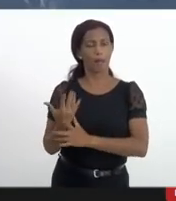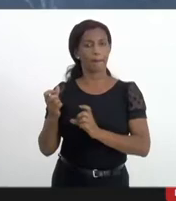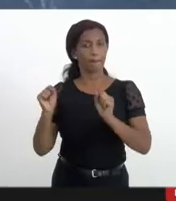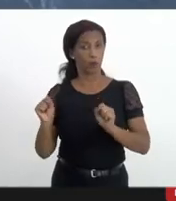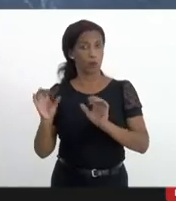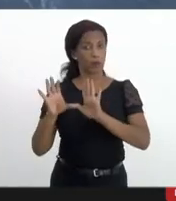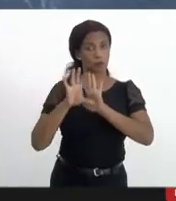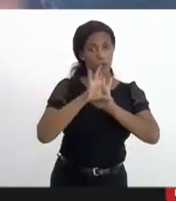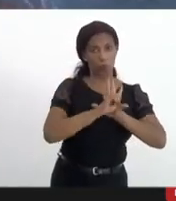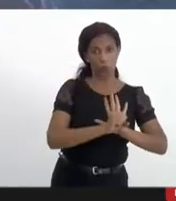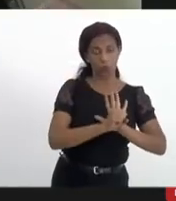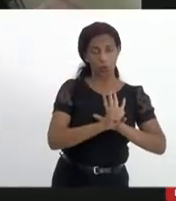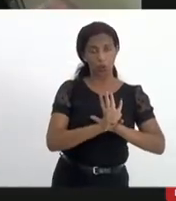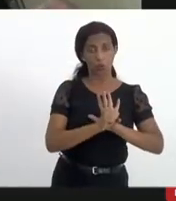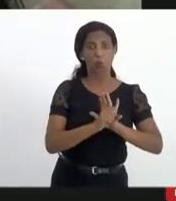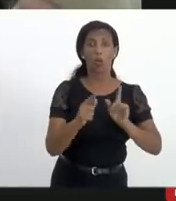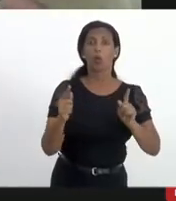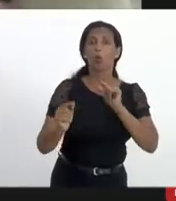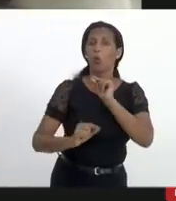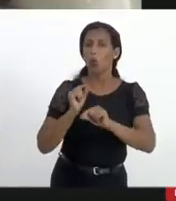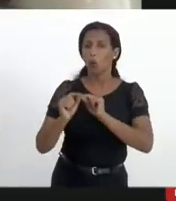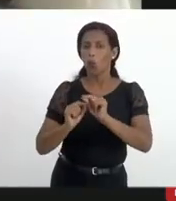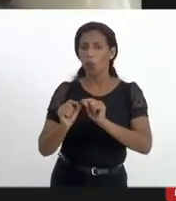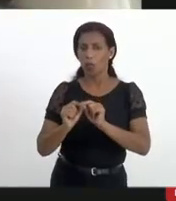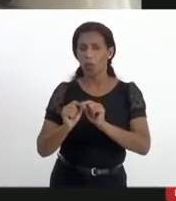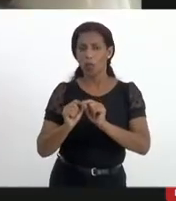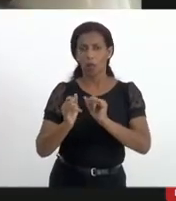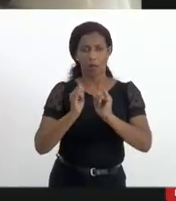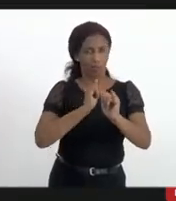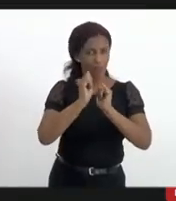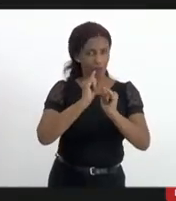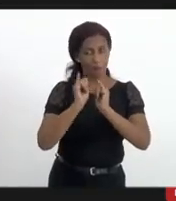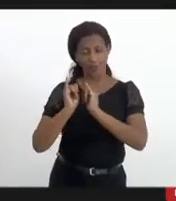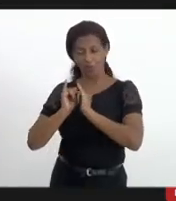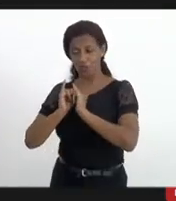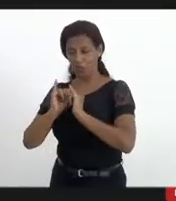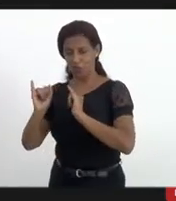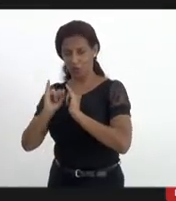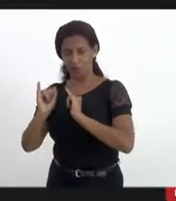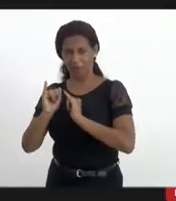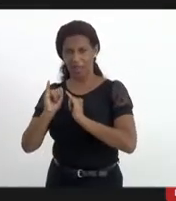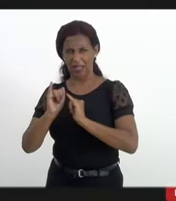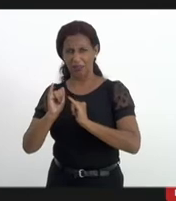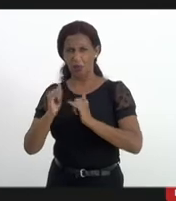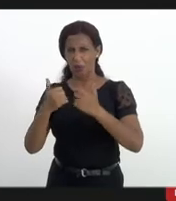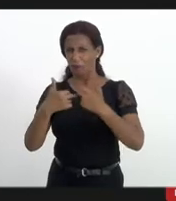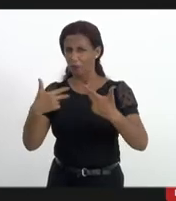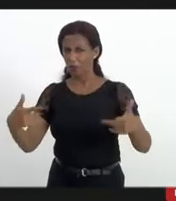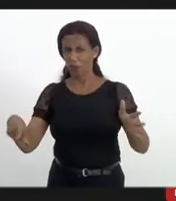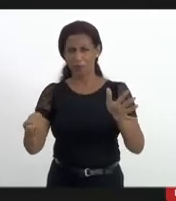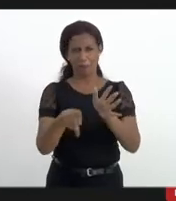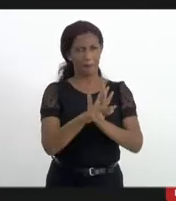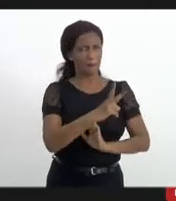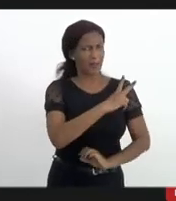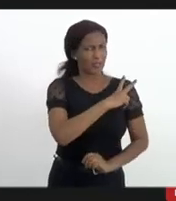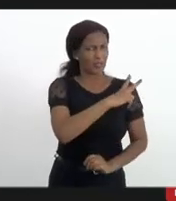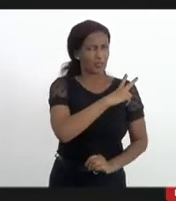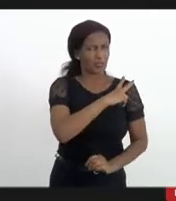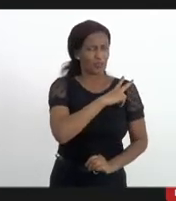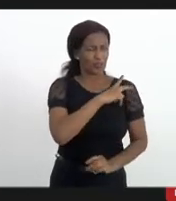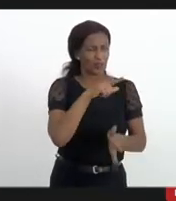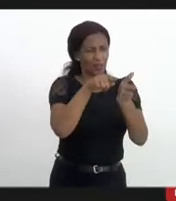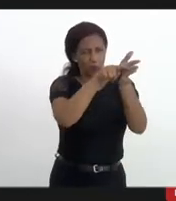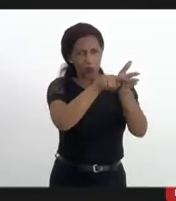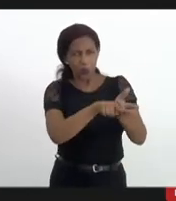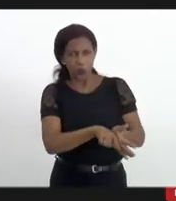o arcabouço da operação ele é divulgado sim, mas dados que são oriundos de inteligência, dados que são oriundos de